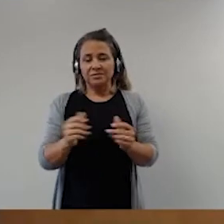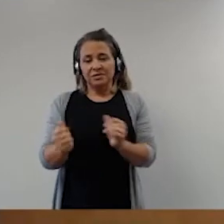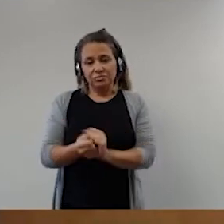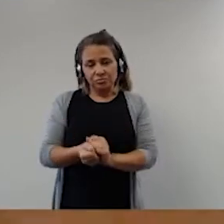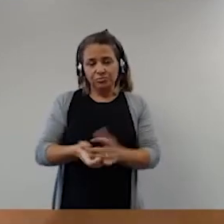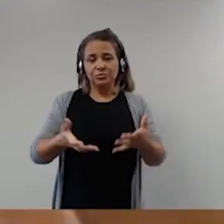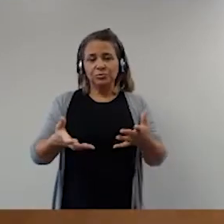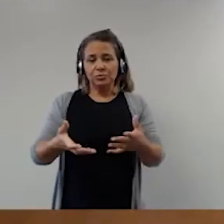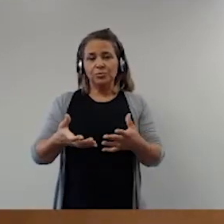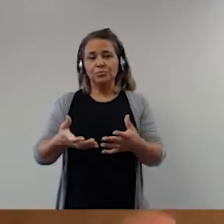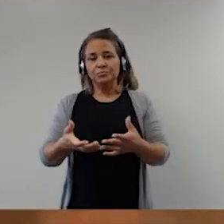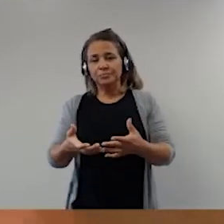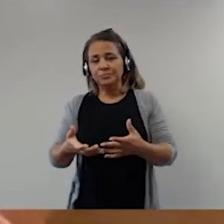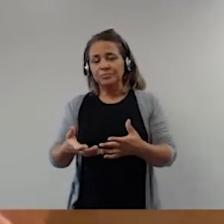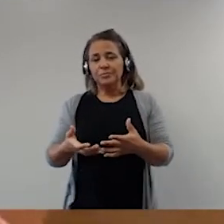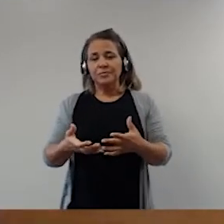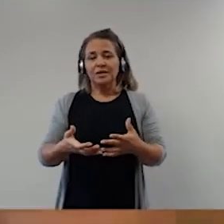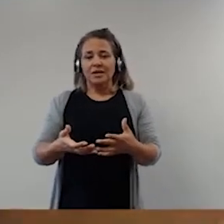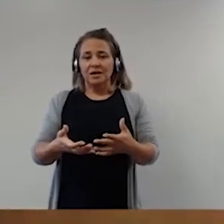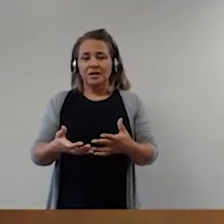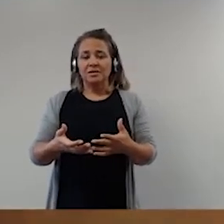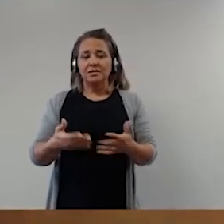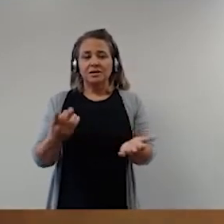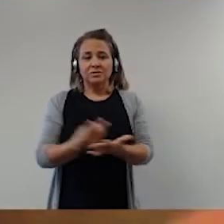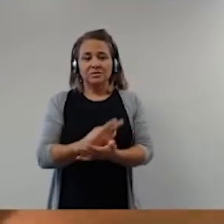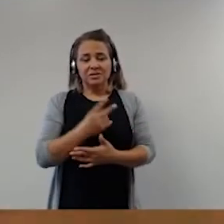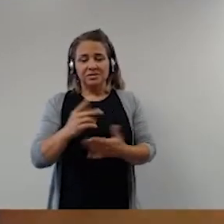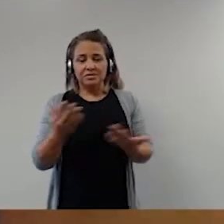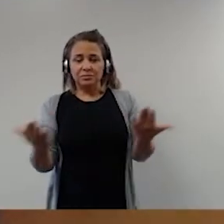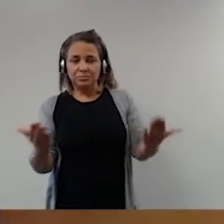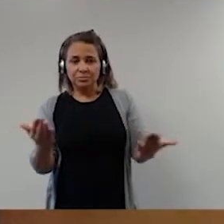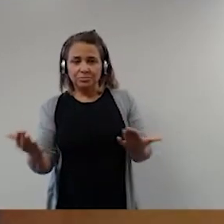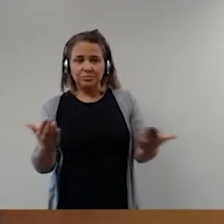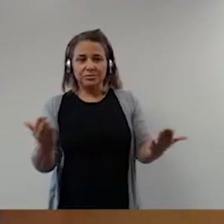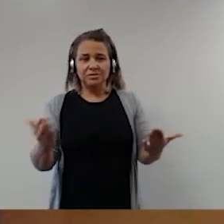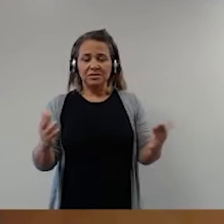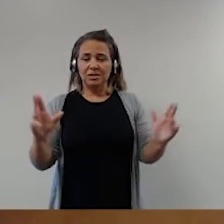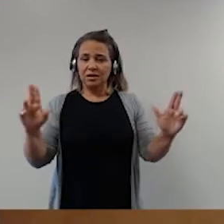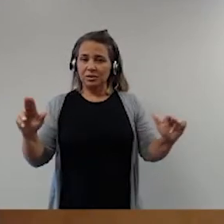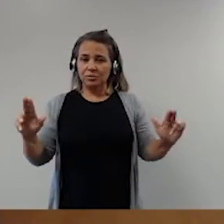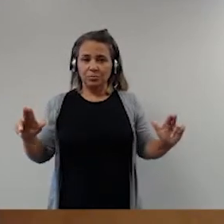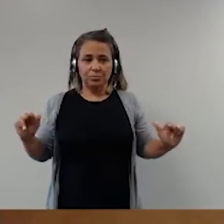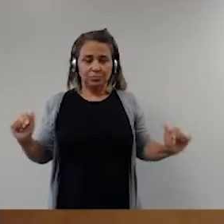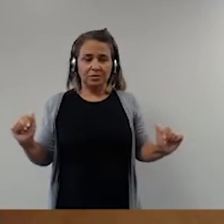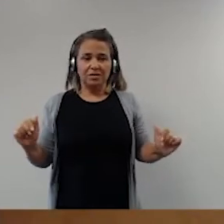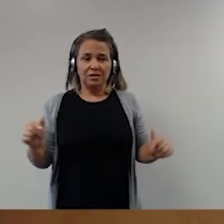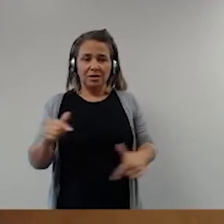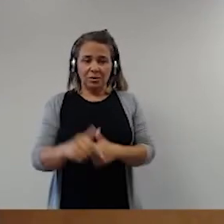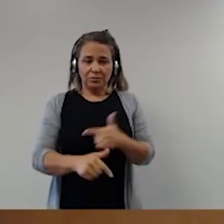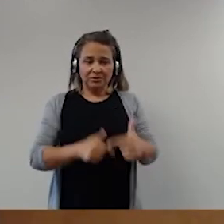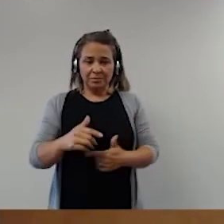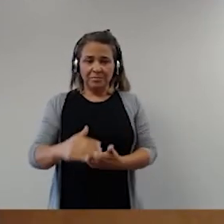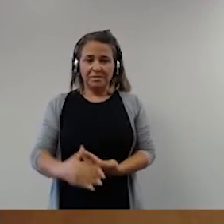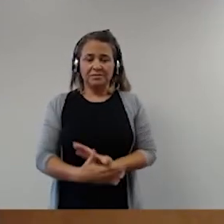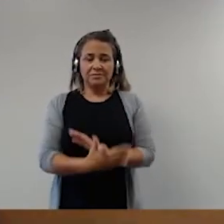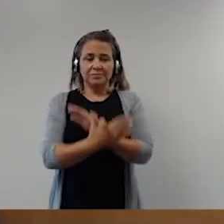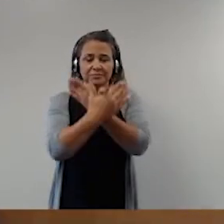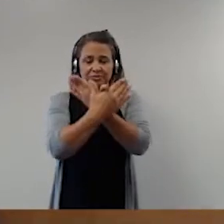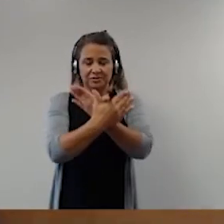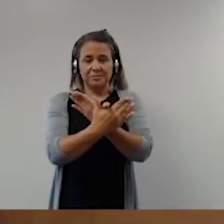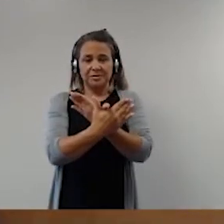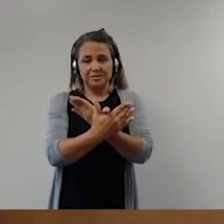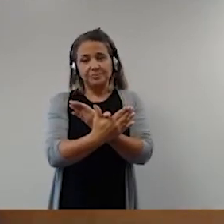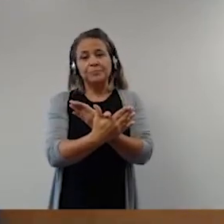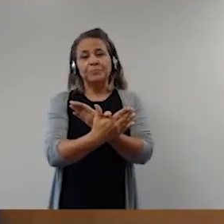constitucional que estabelece freios e contrapesos e jamais uma atuação das Forças Armadas. E, finalmente,